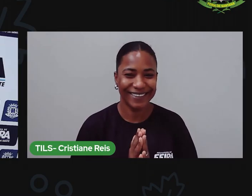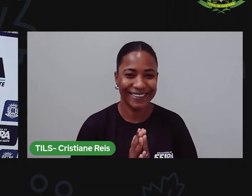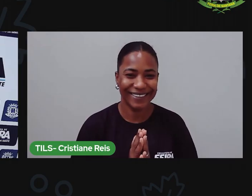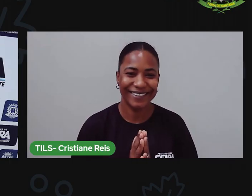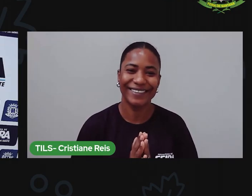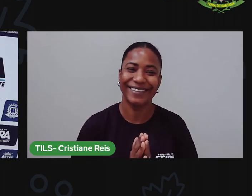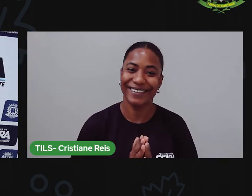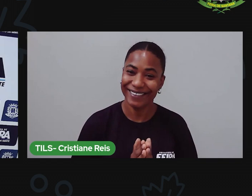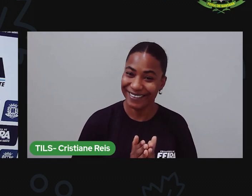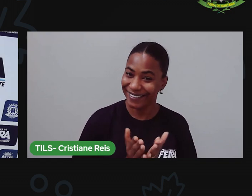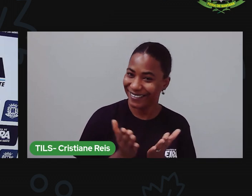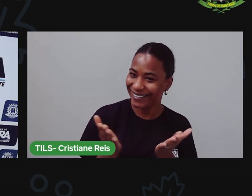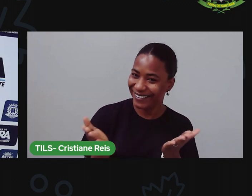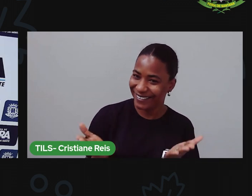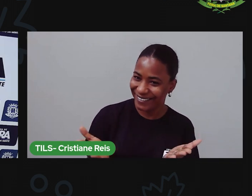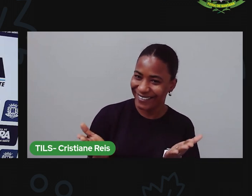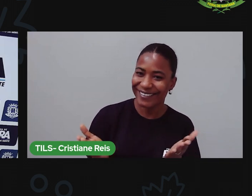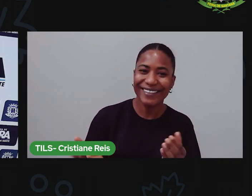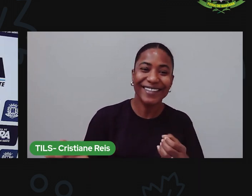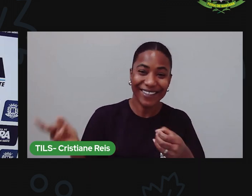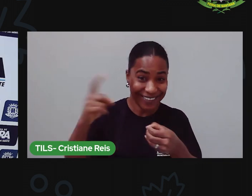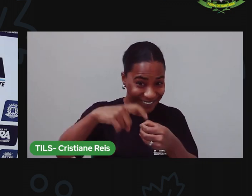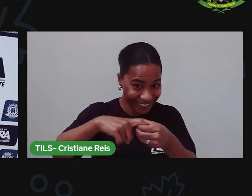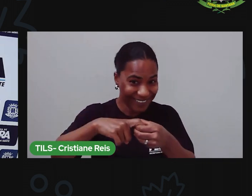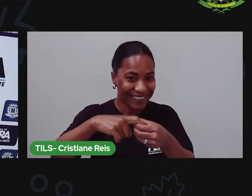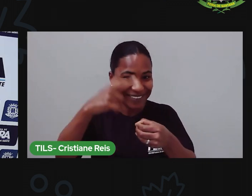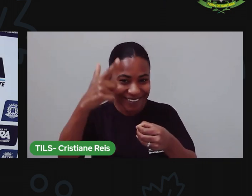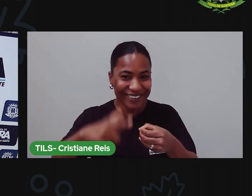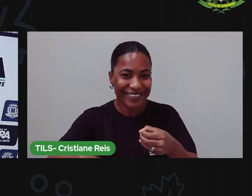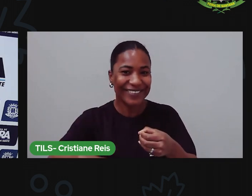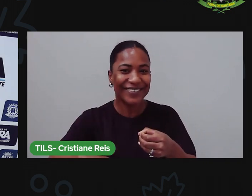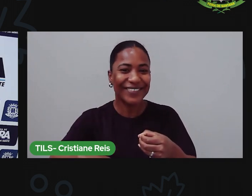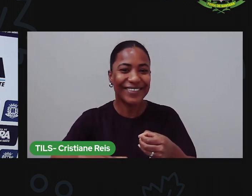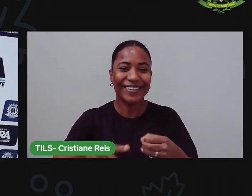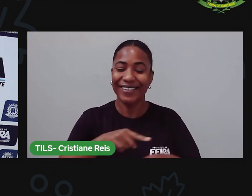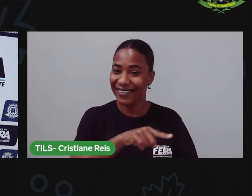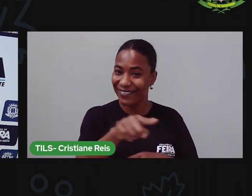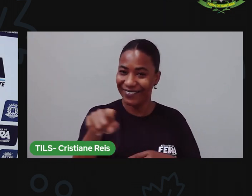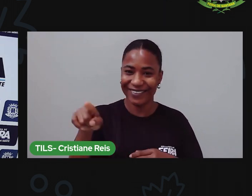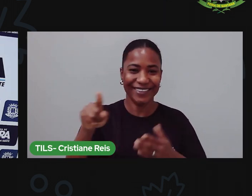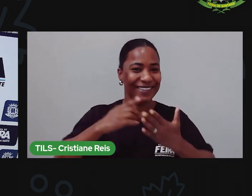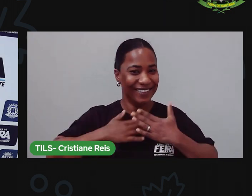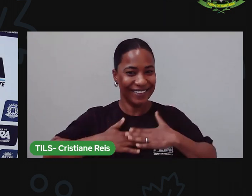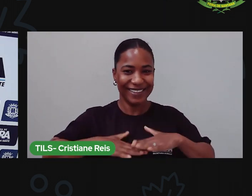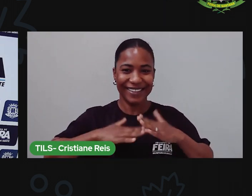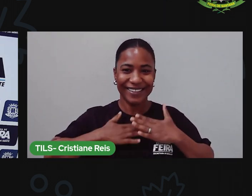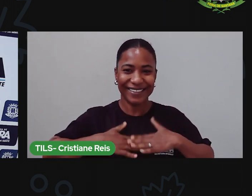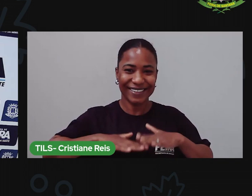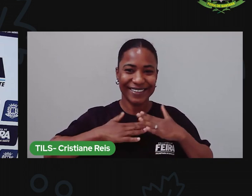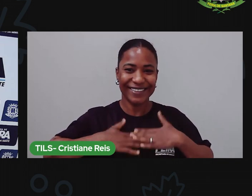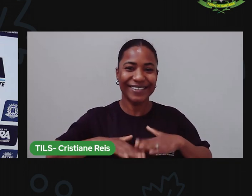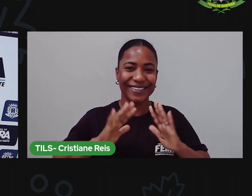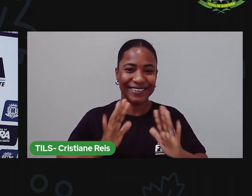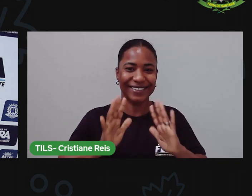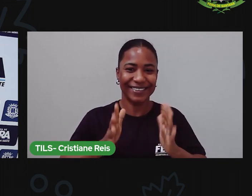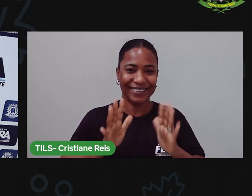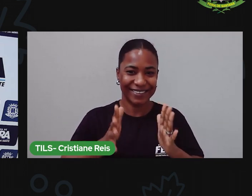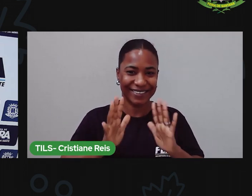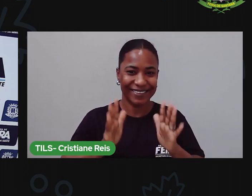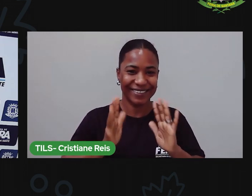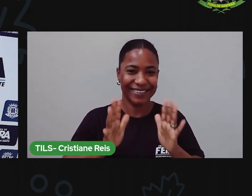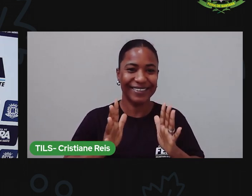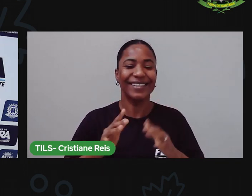Estamos de volta, crianças. Vocês já estão descansados, já puderam